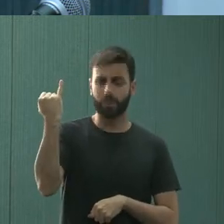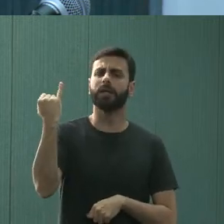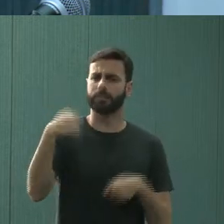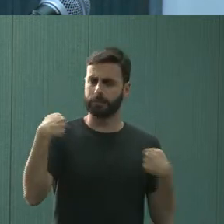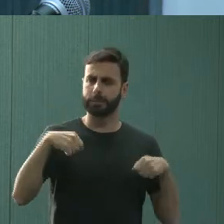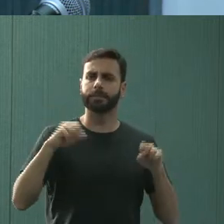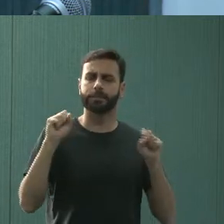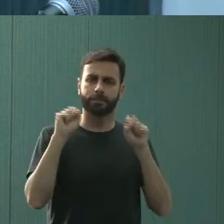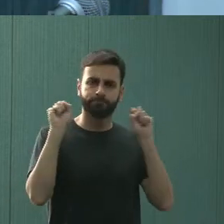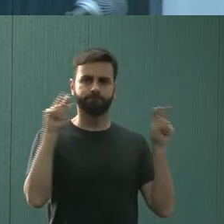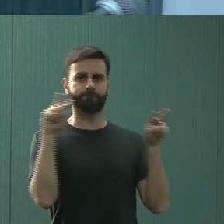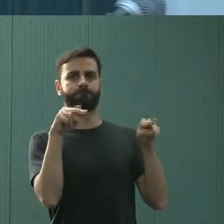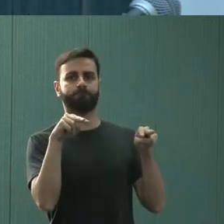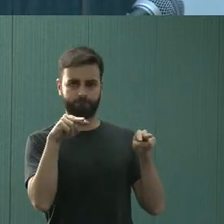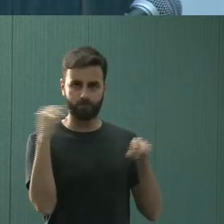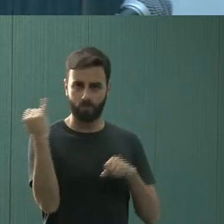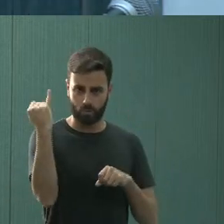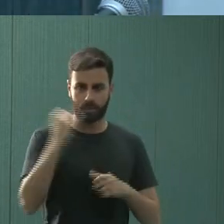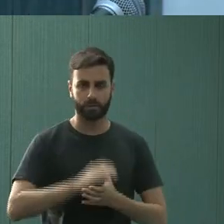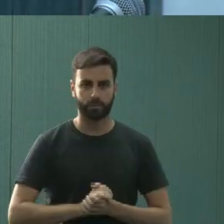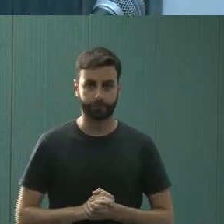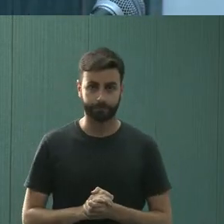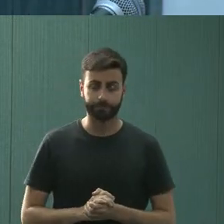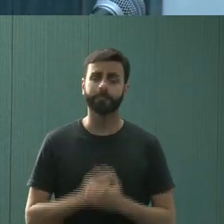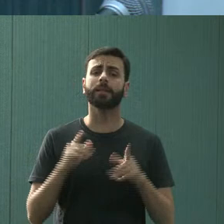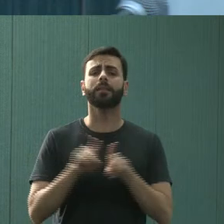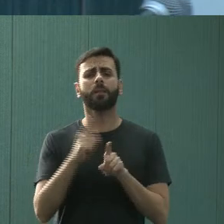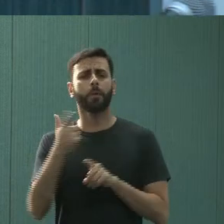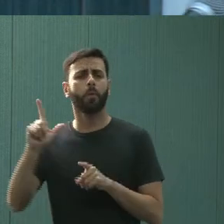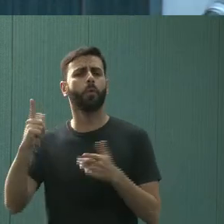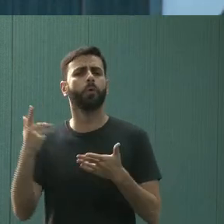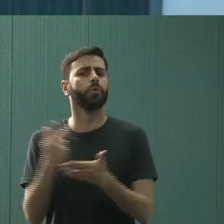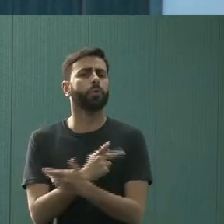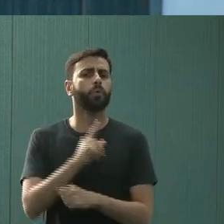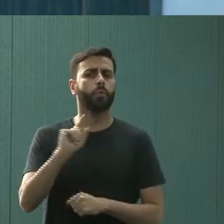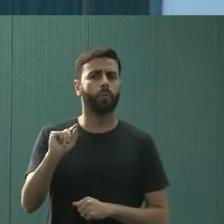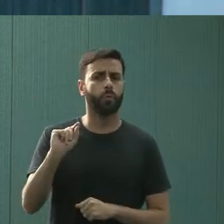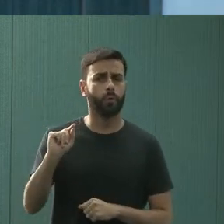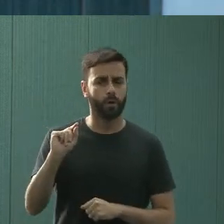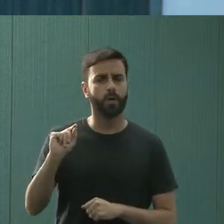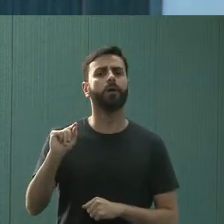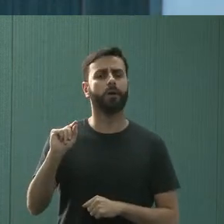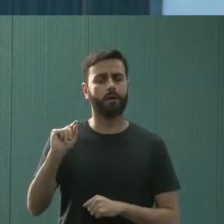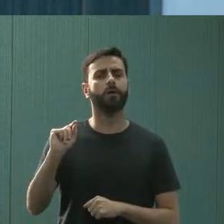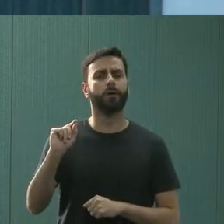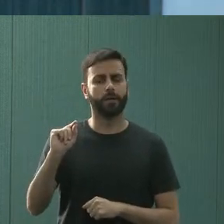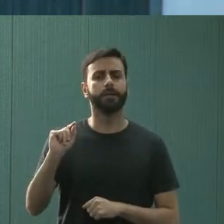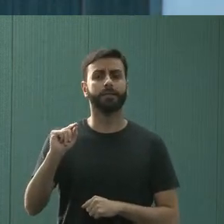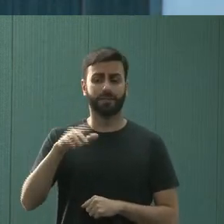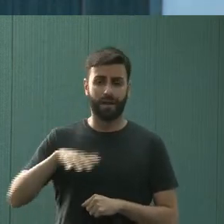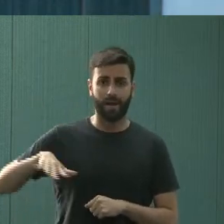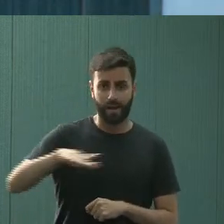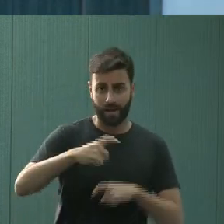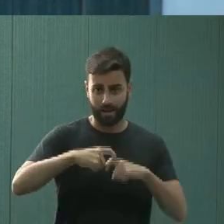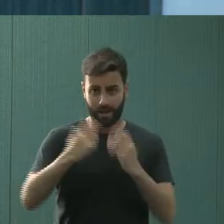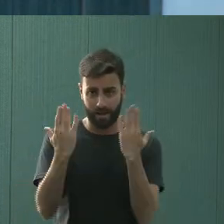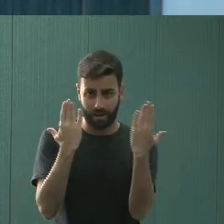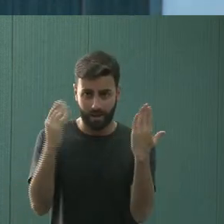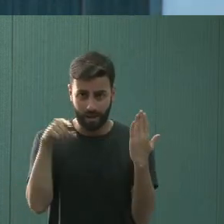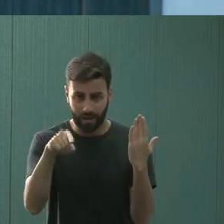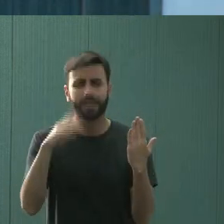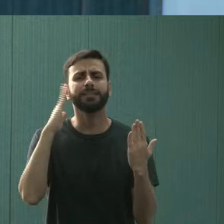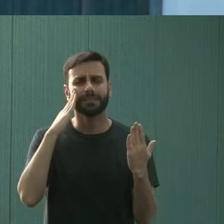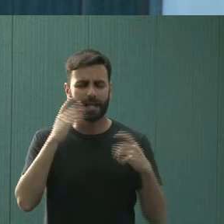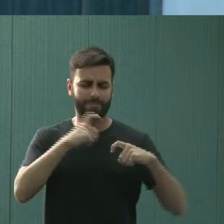merecia um setor específico para isso. E também houve um entendimento de que a psiquiatria, mesmo